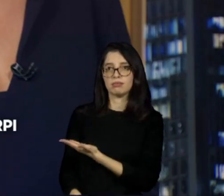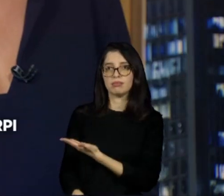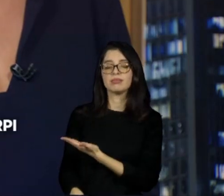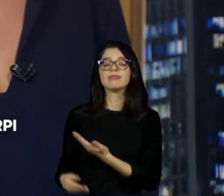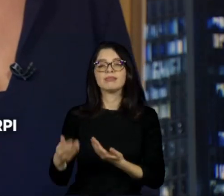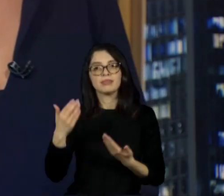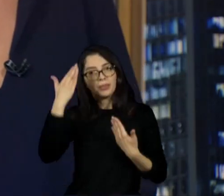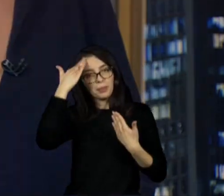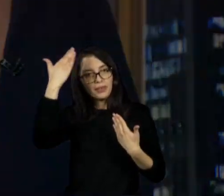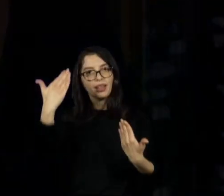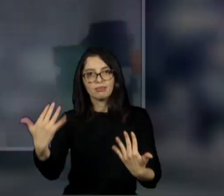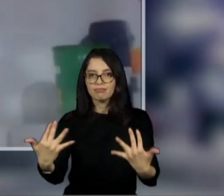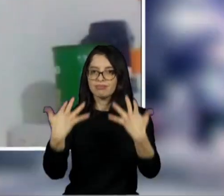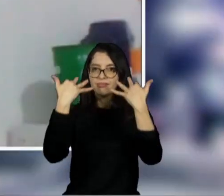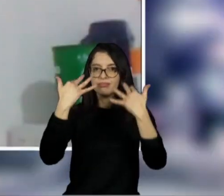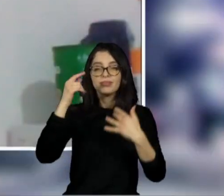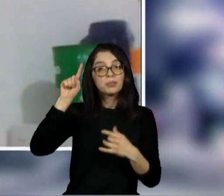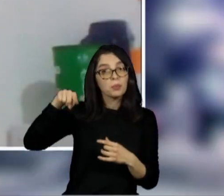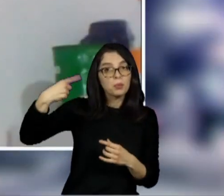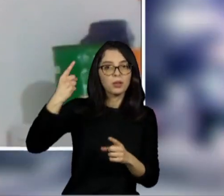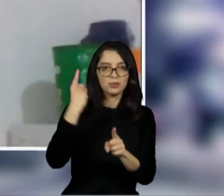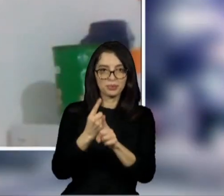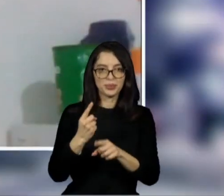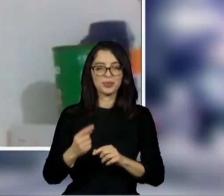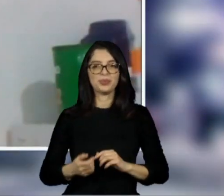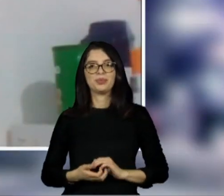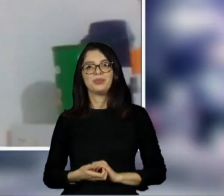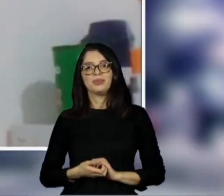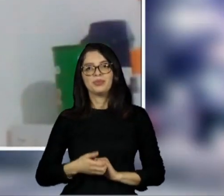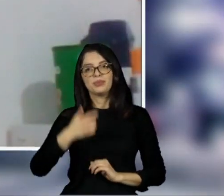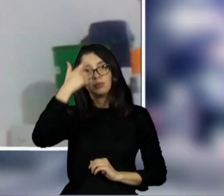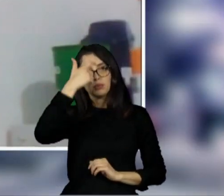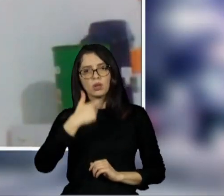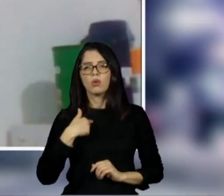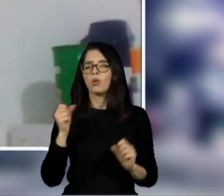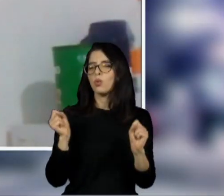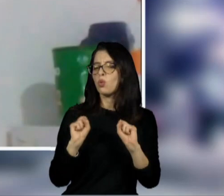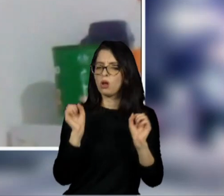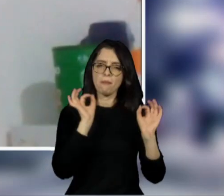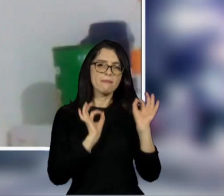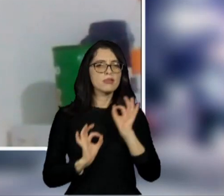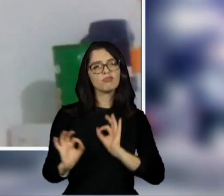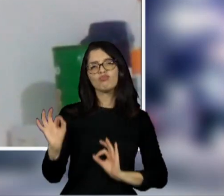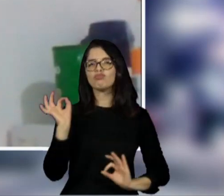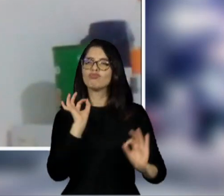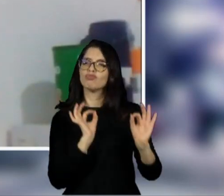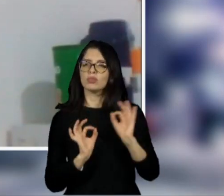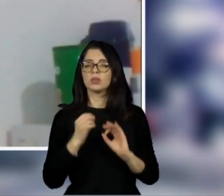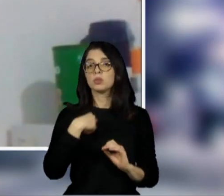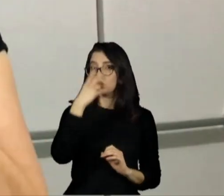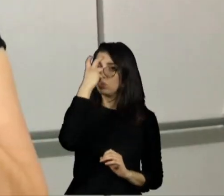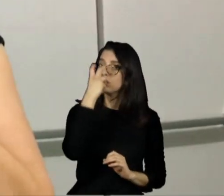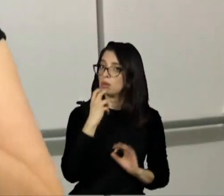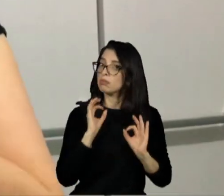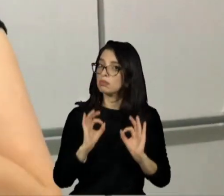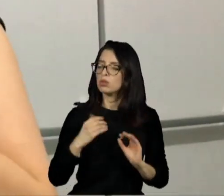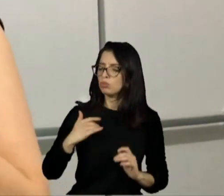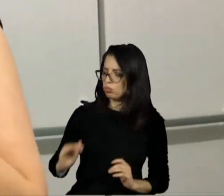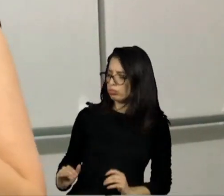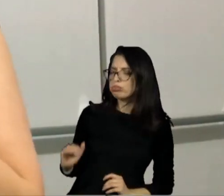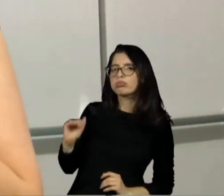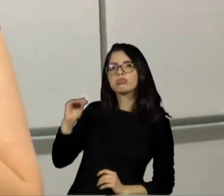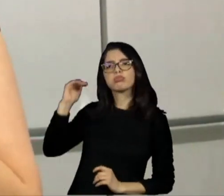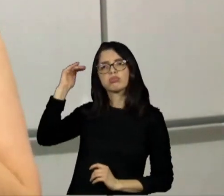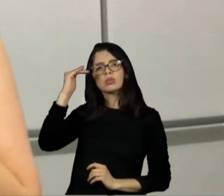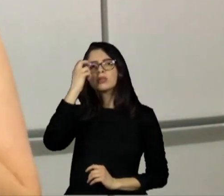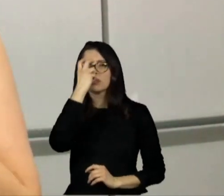e até a próxima quarta-feira. Eu sempre gostei de me arrumar. Mesmo quando eu perdi a visão, eu continuei